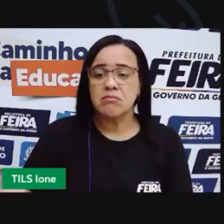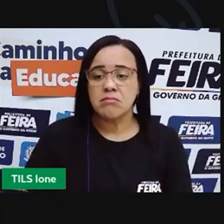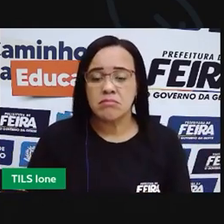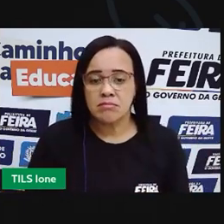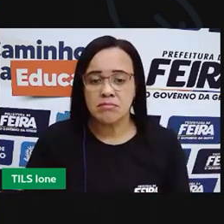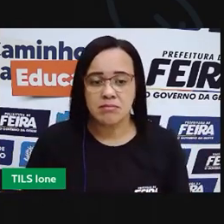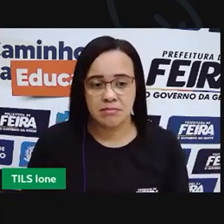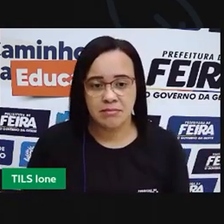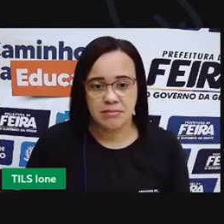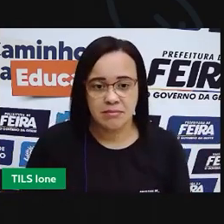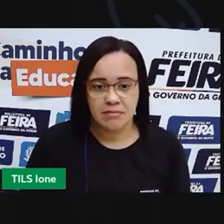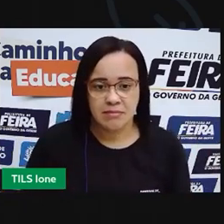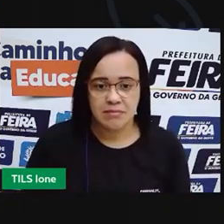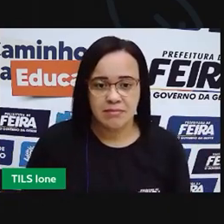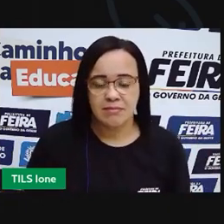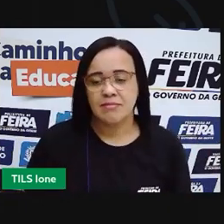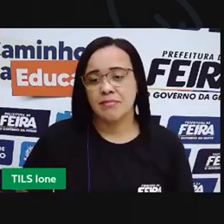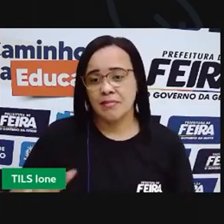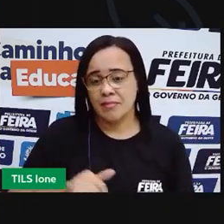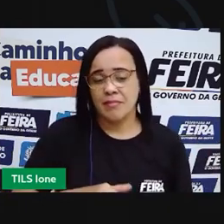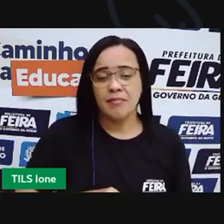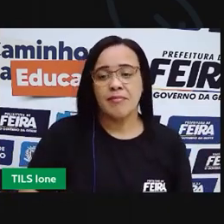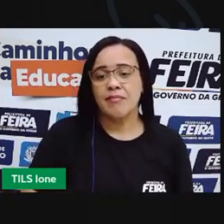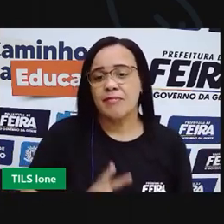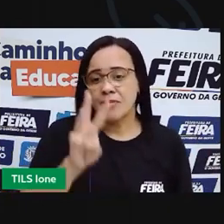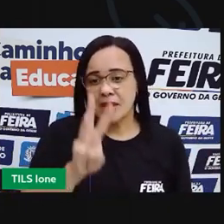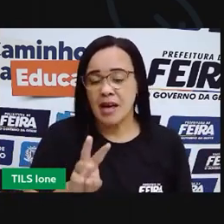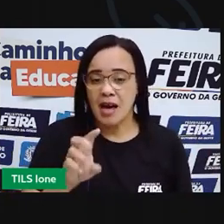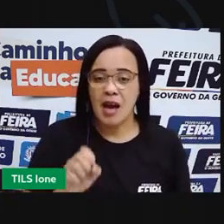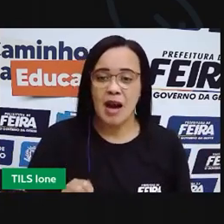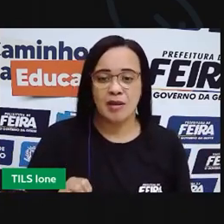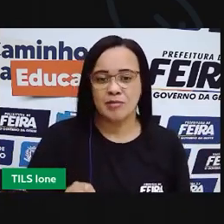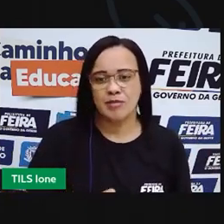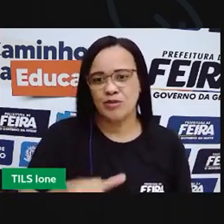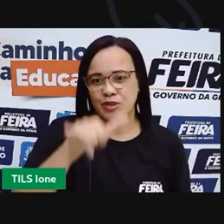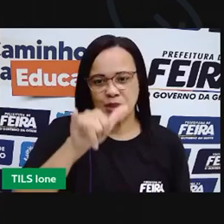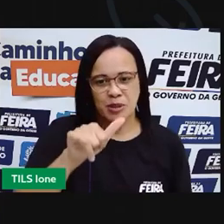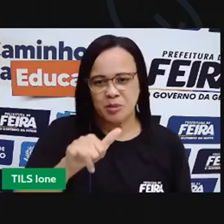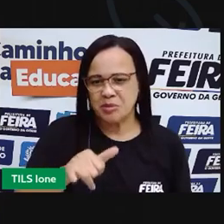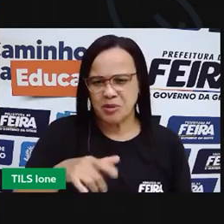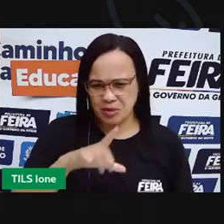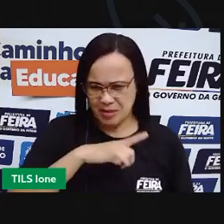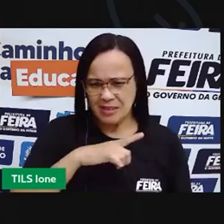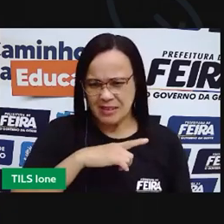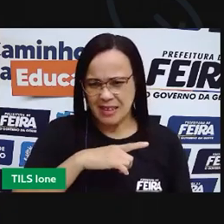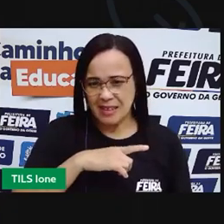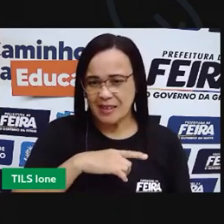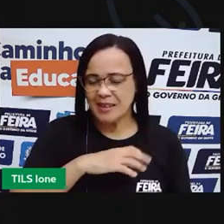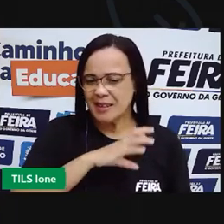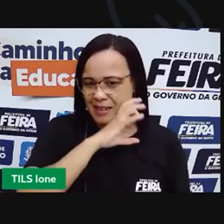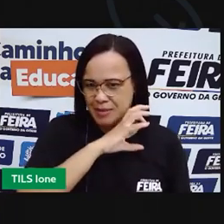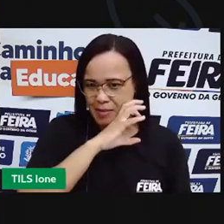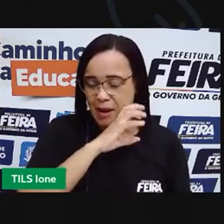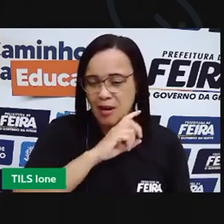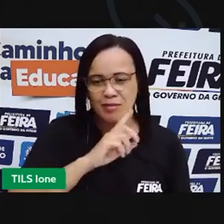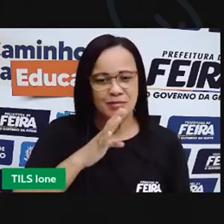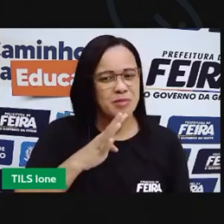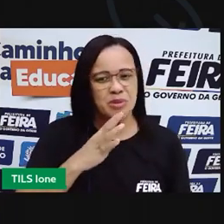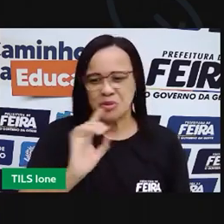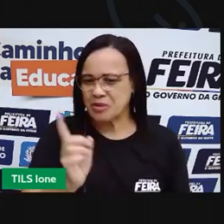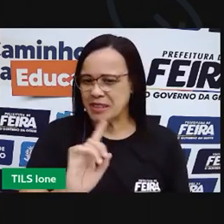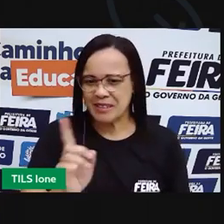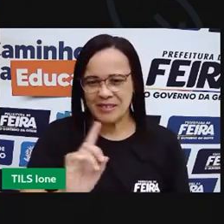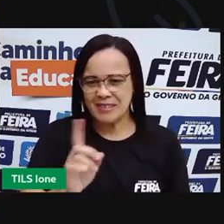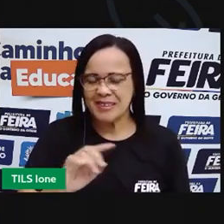K, W, Y. Não, eu não conheço. Então, garotada, vocês